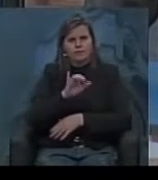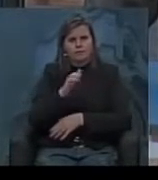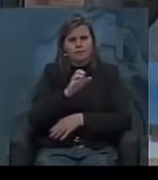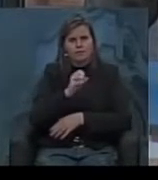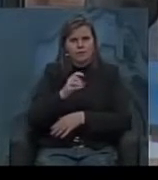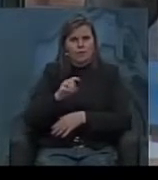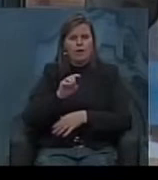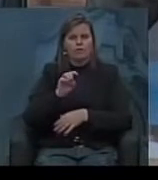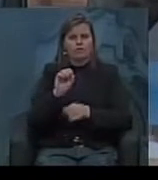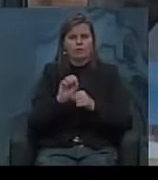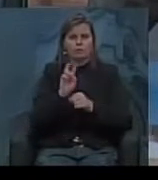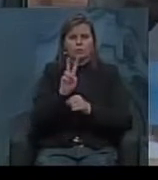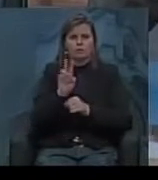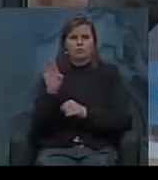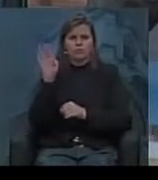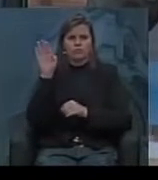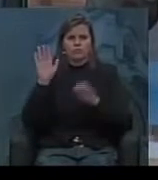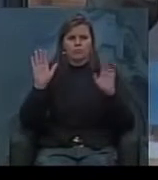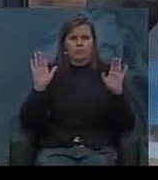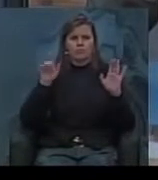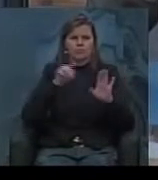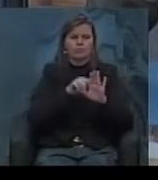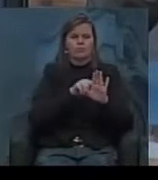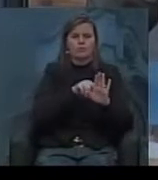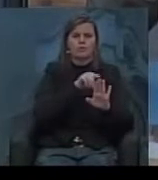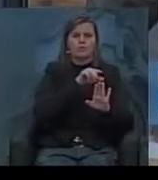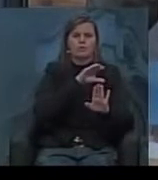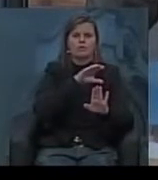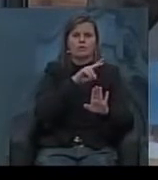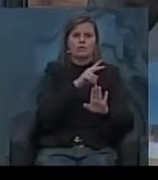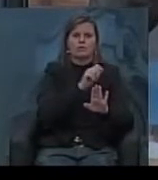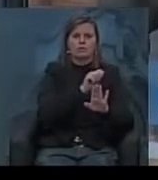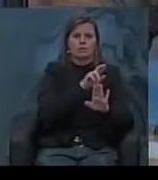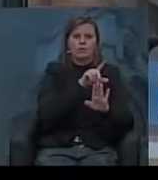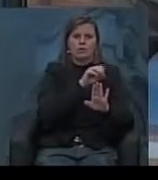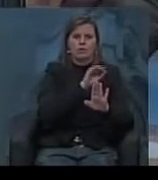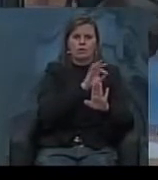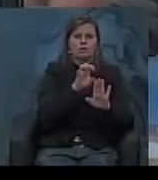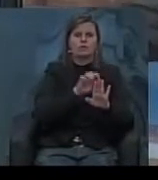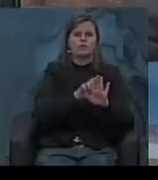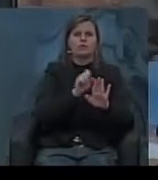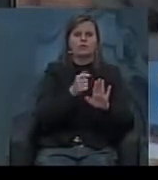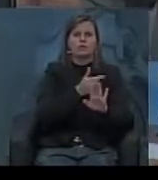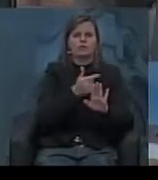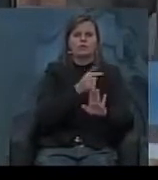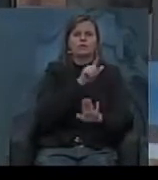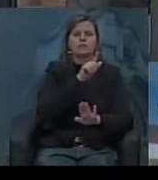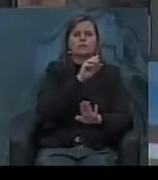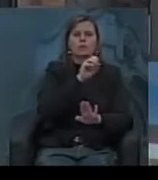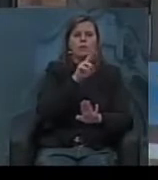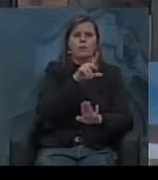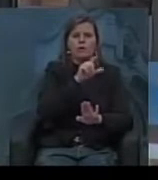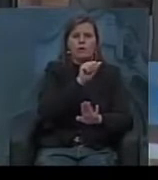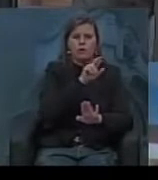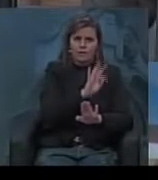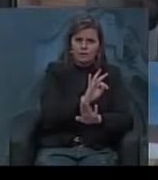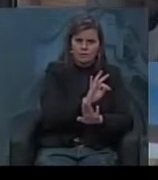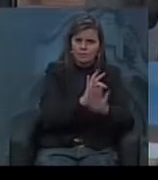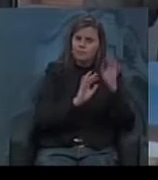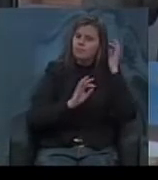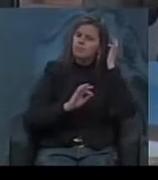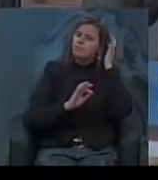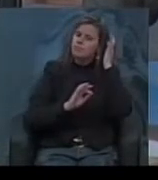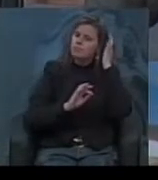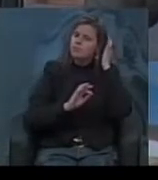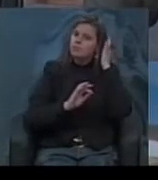é lançada duas chapas. O Marechal Lott, com o presidente da República, tendo como vice João Goulart, Jango, na